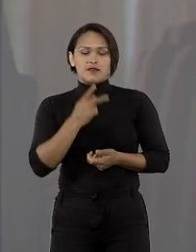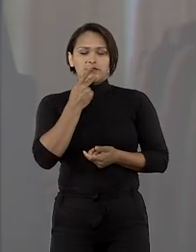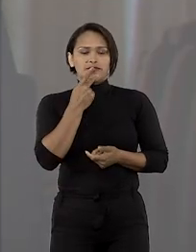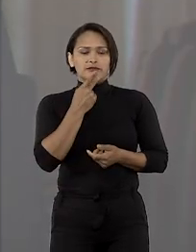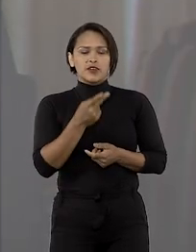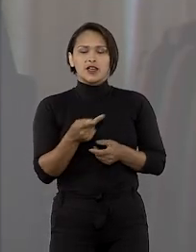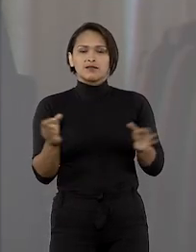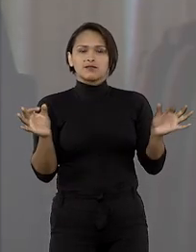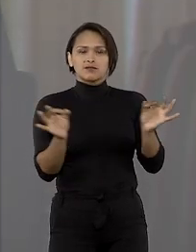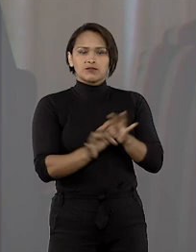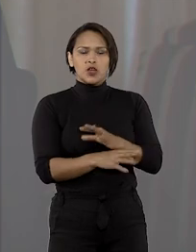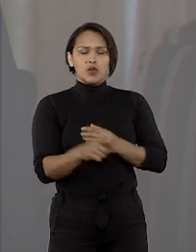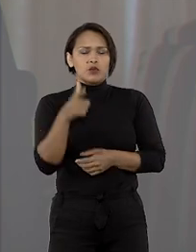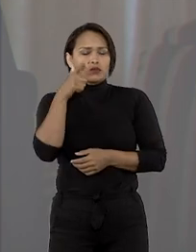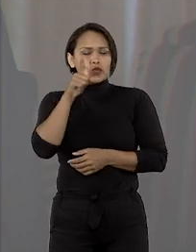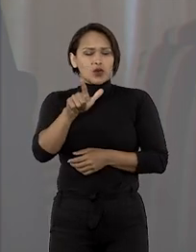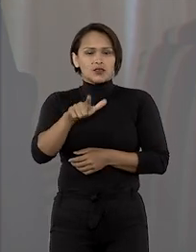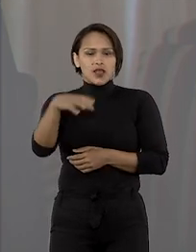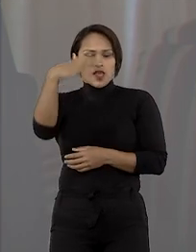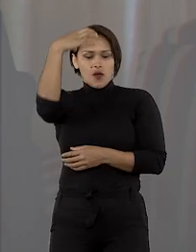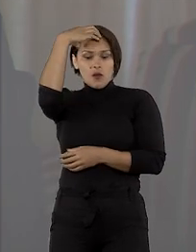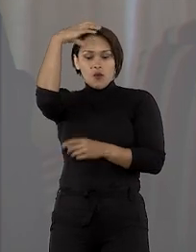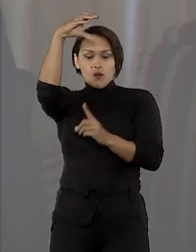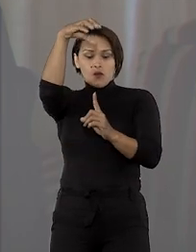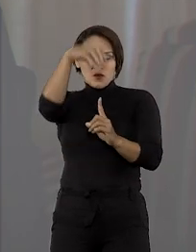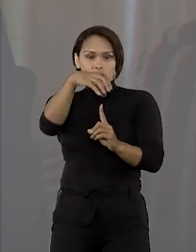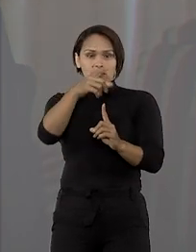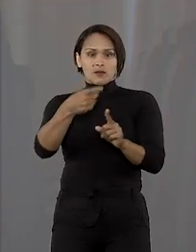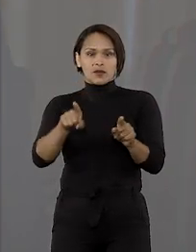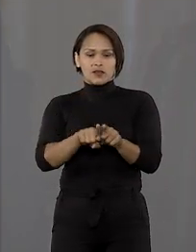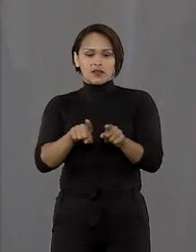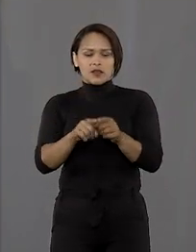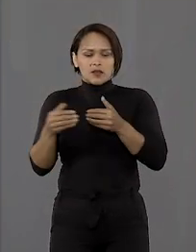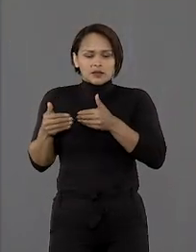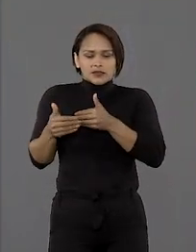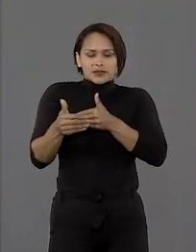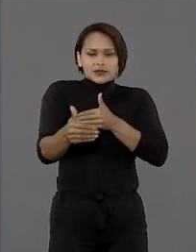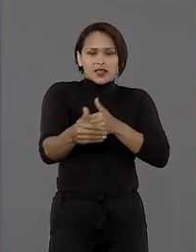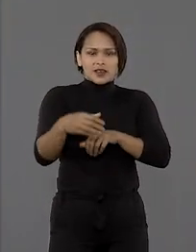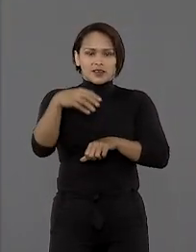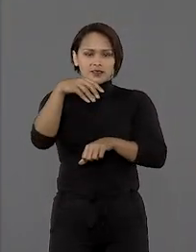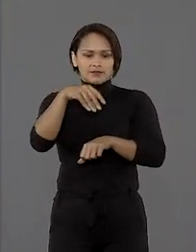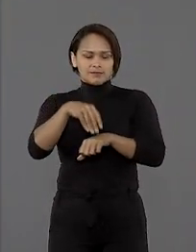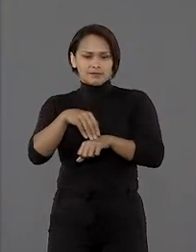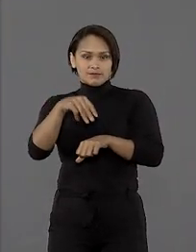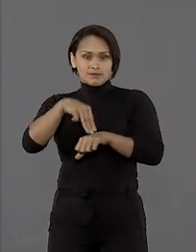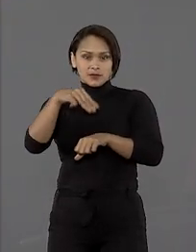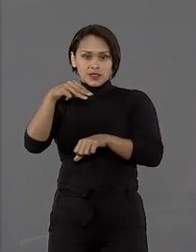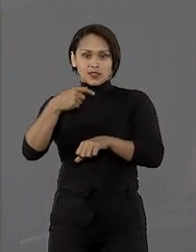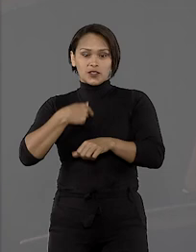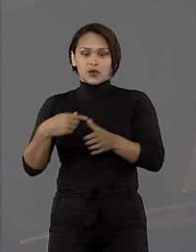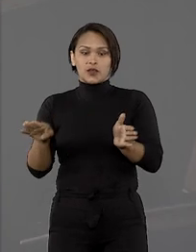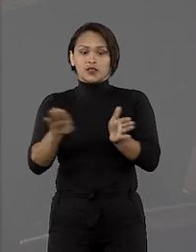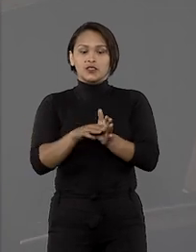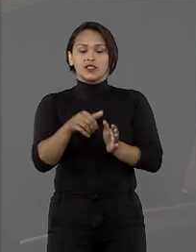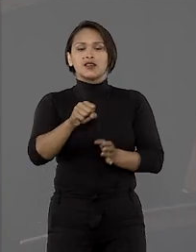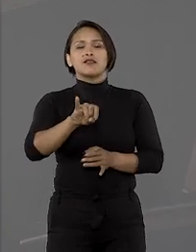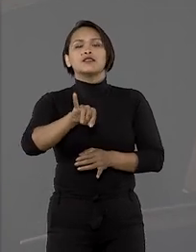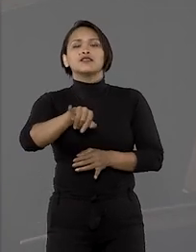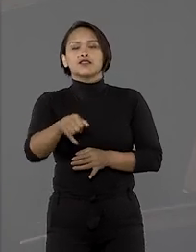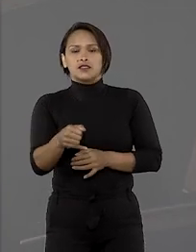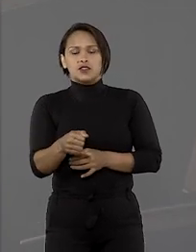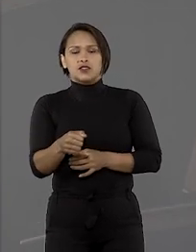consumação, o coroamento de uma carreira na magistratura. Cheguei ao